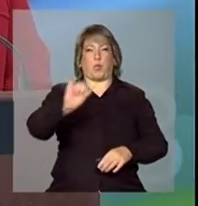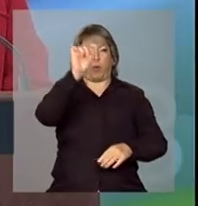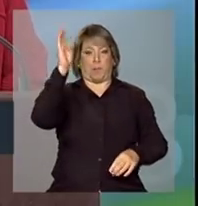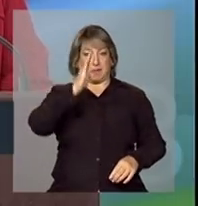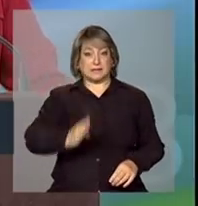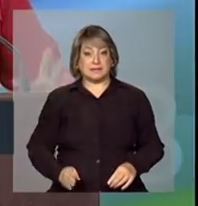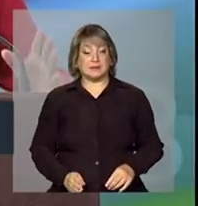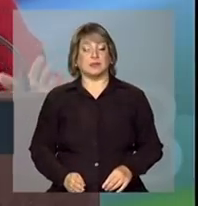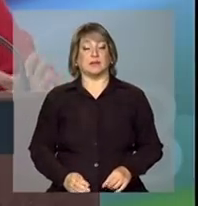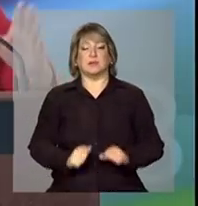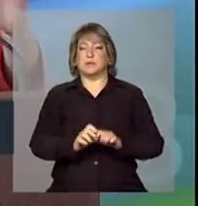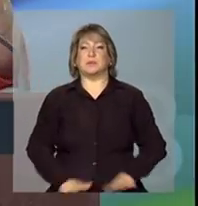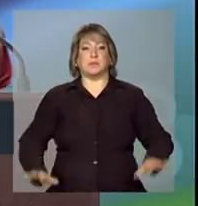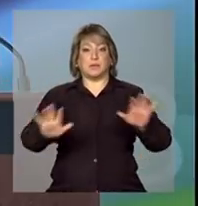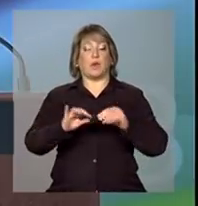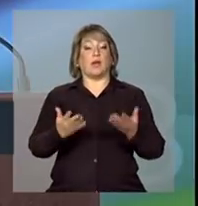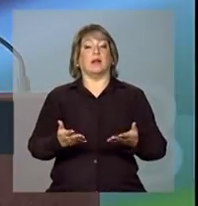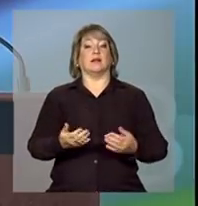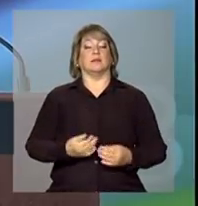e que nós